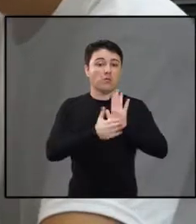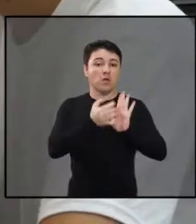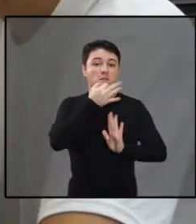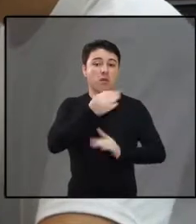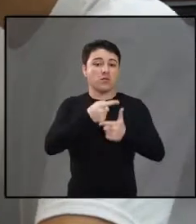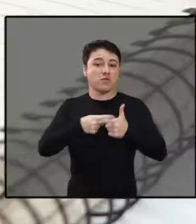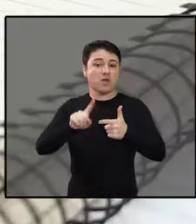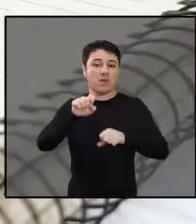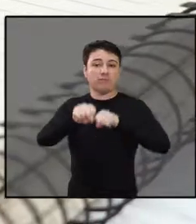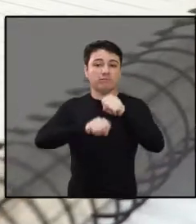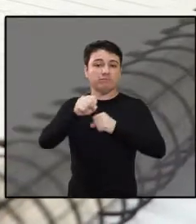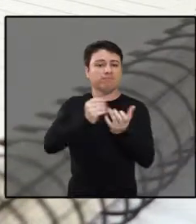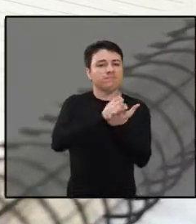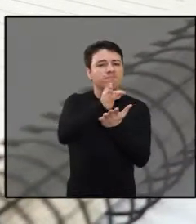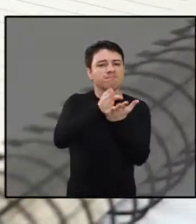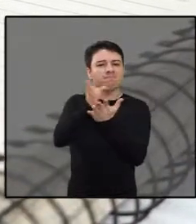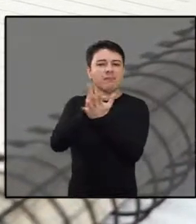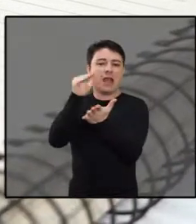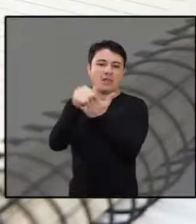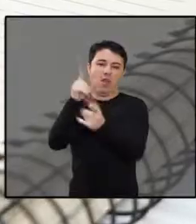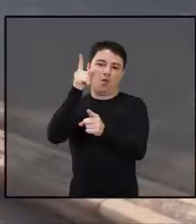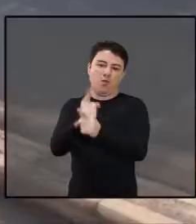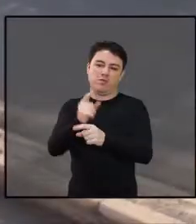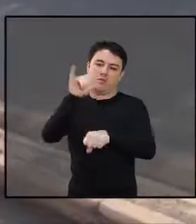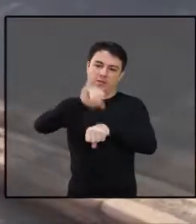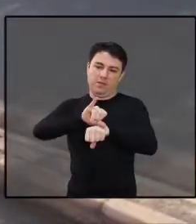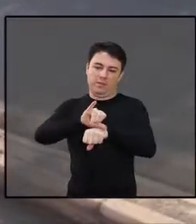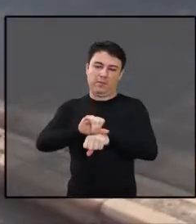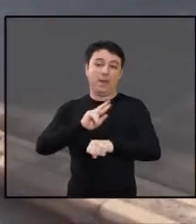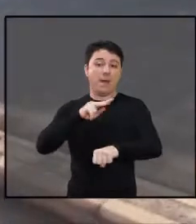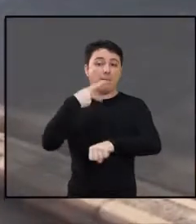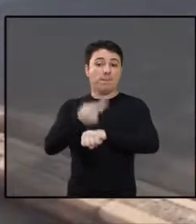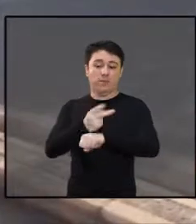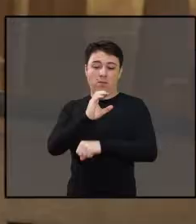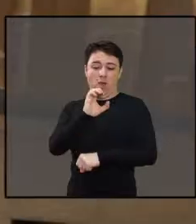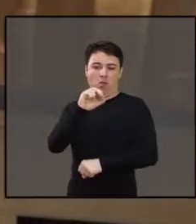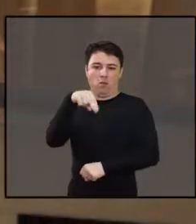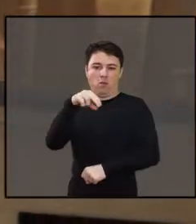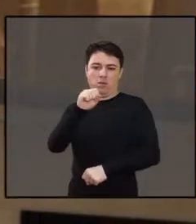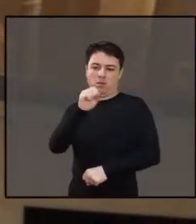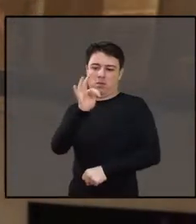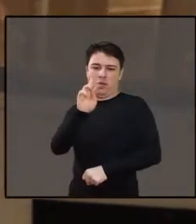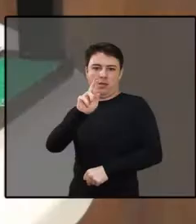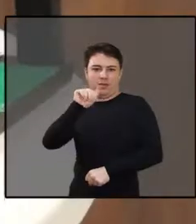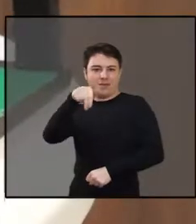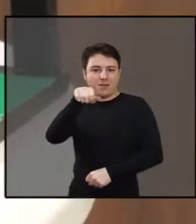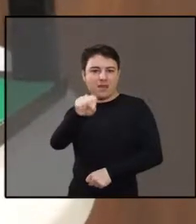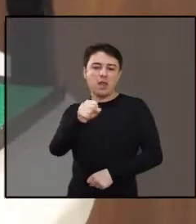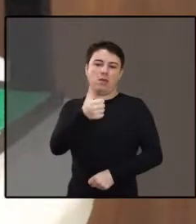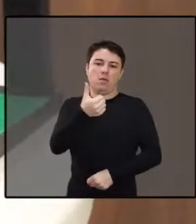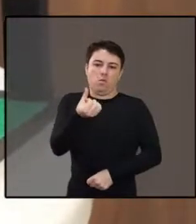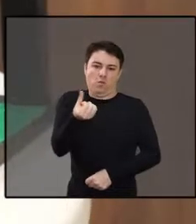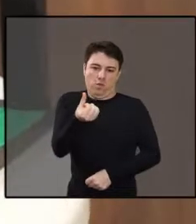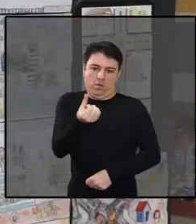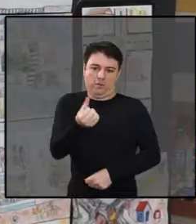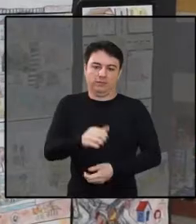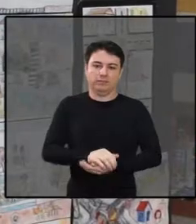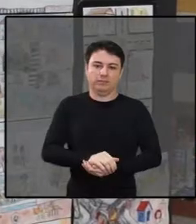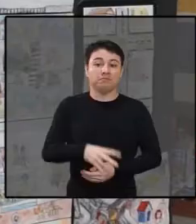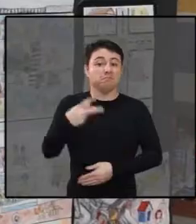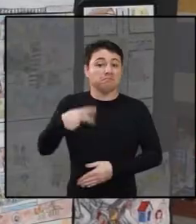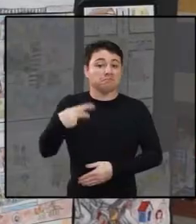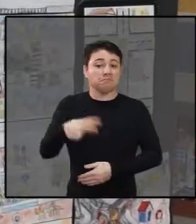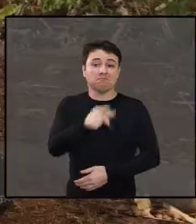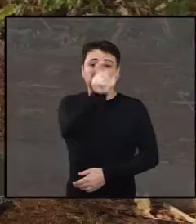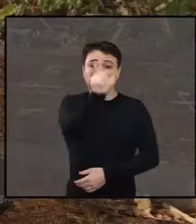sugerem criação de ciclovias que liguem bairros periféricos ao centro de Araraquara. Realizada a premiação do 16º Concentrans.